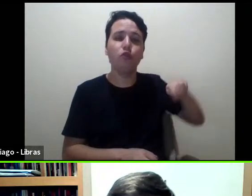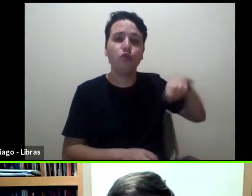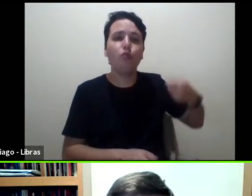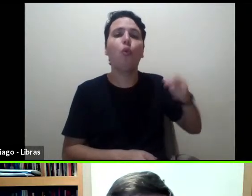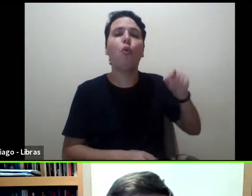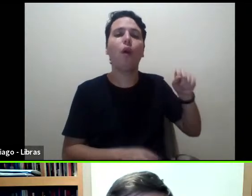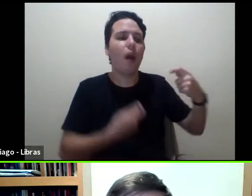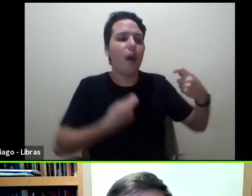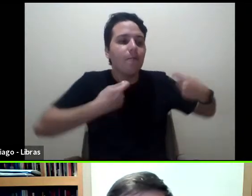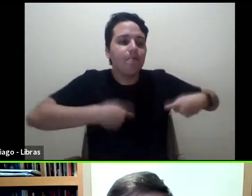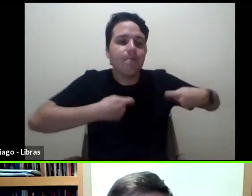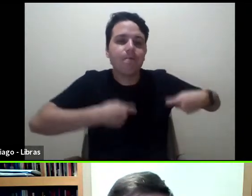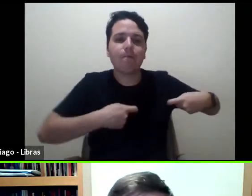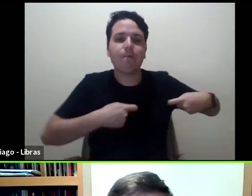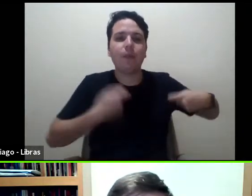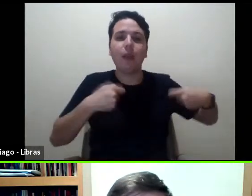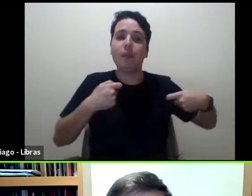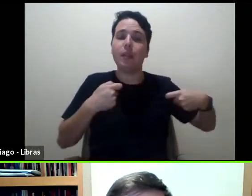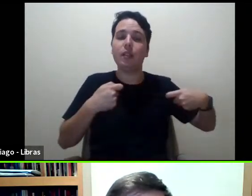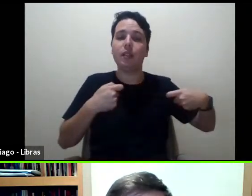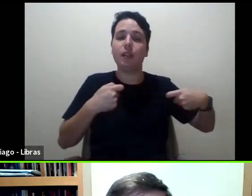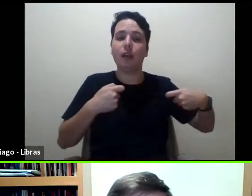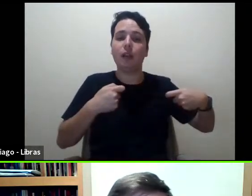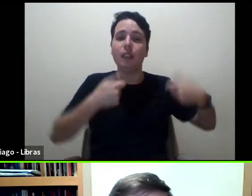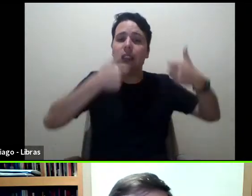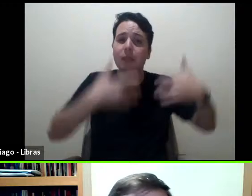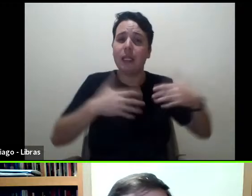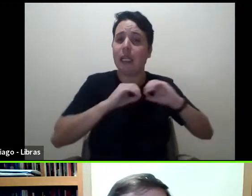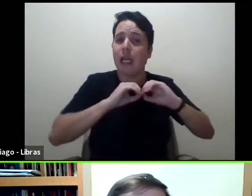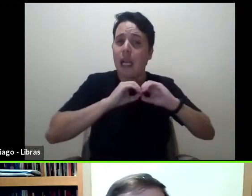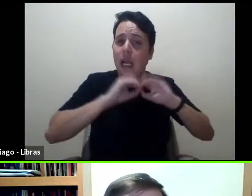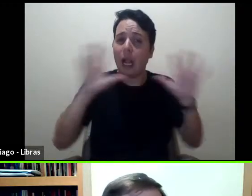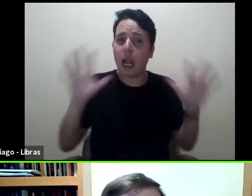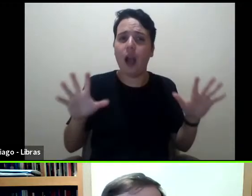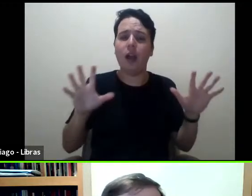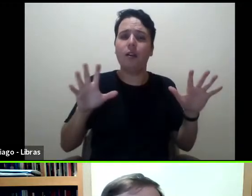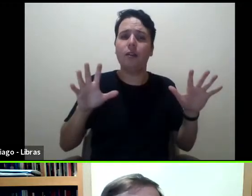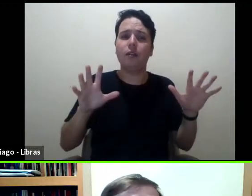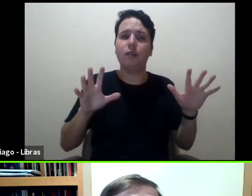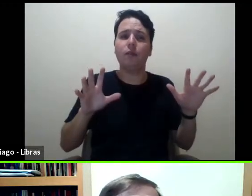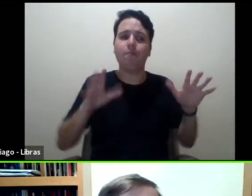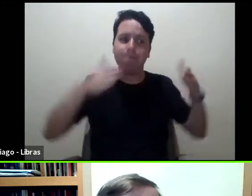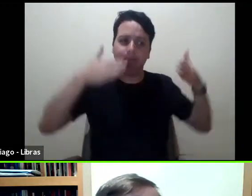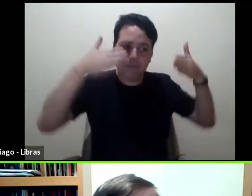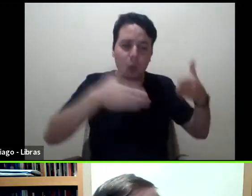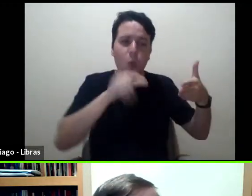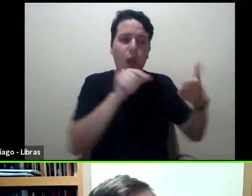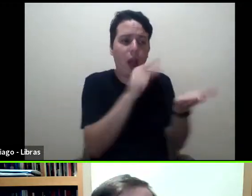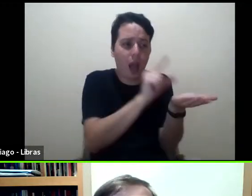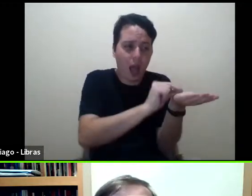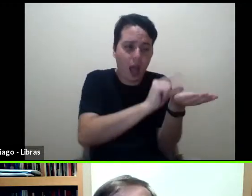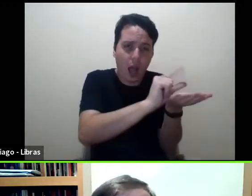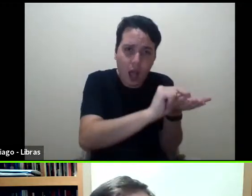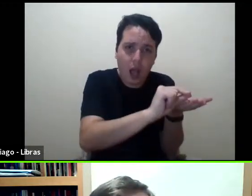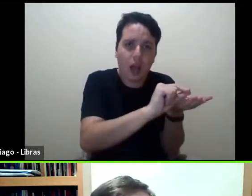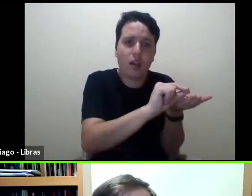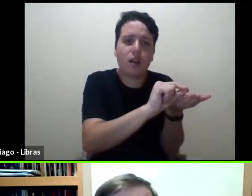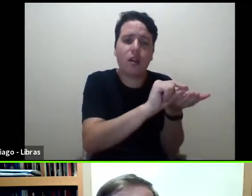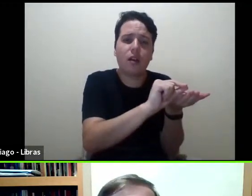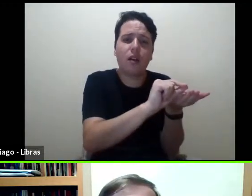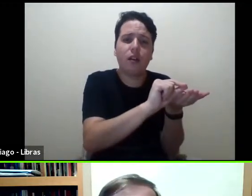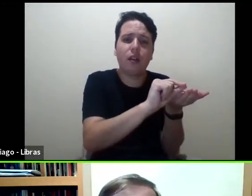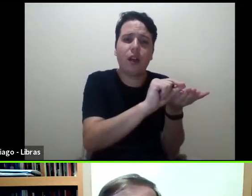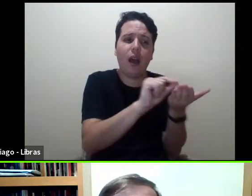ao enfatizar a necessidade importante de que artigos, particularmente no